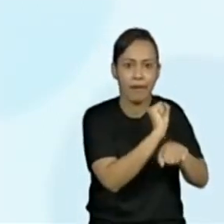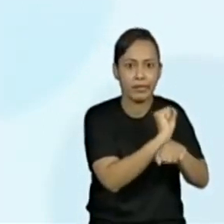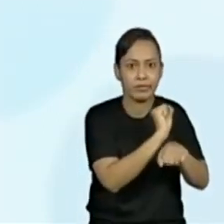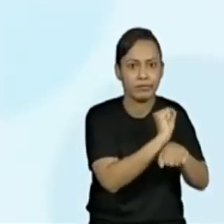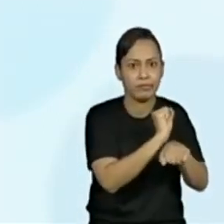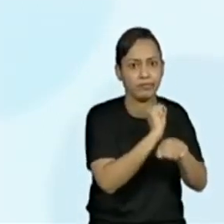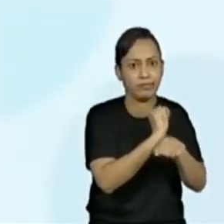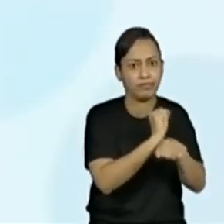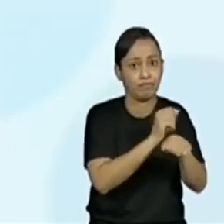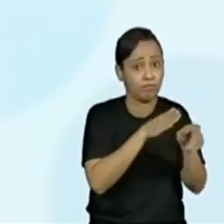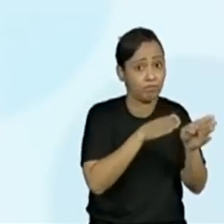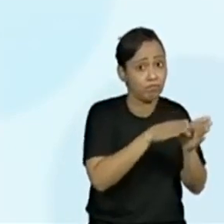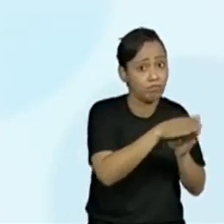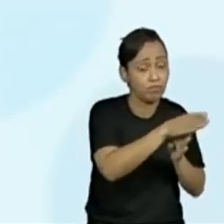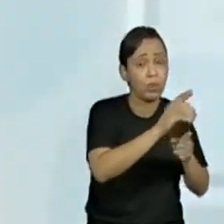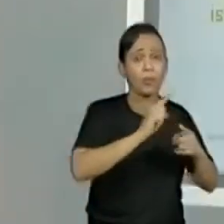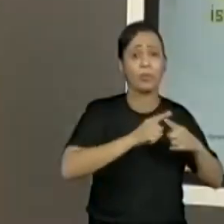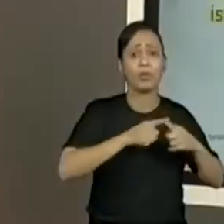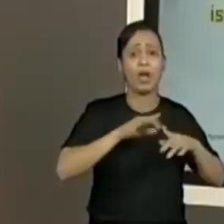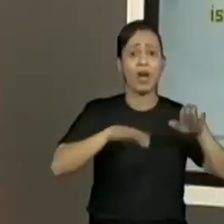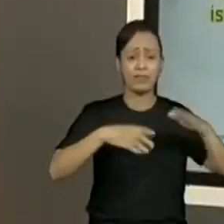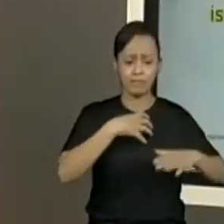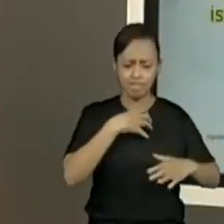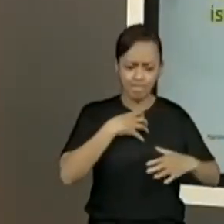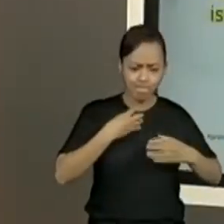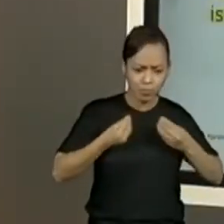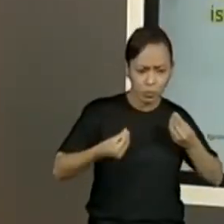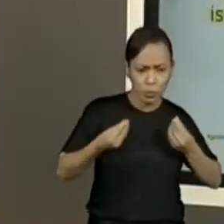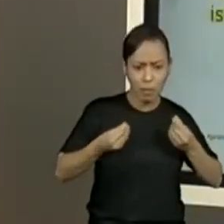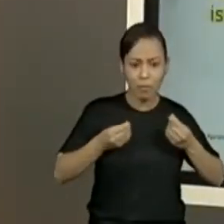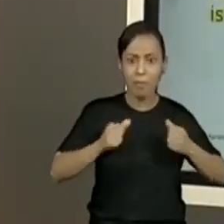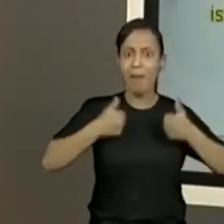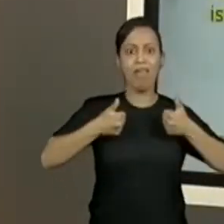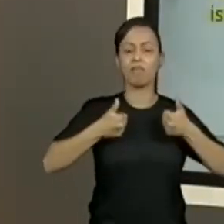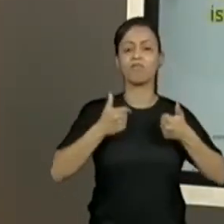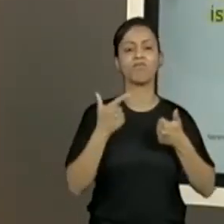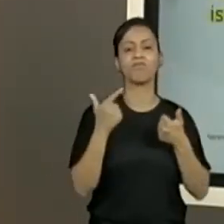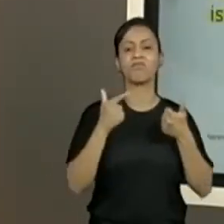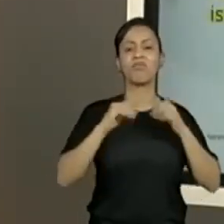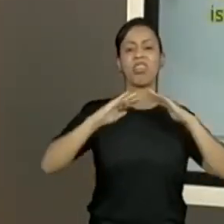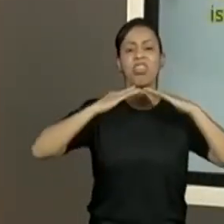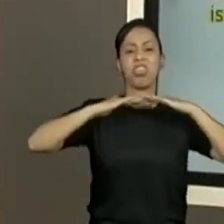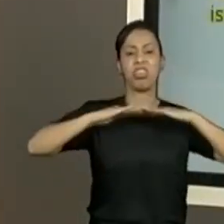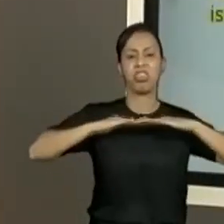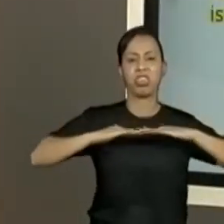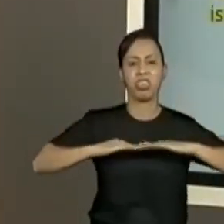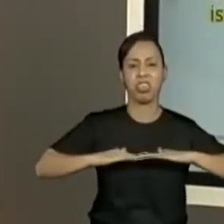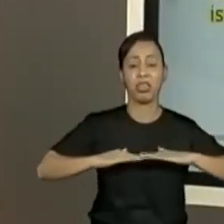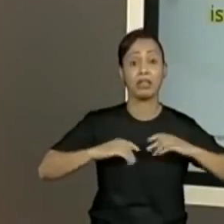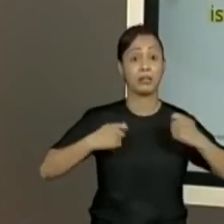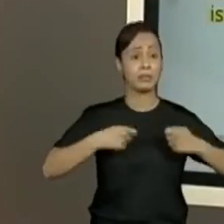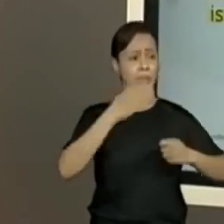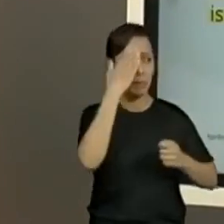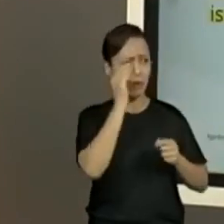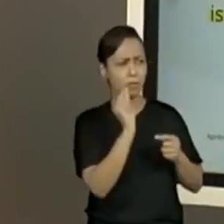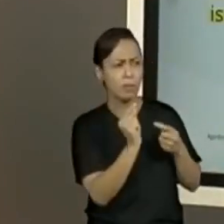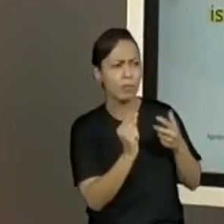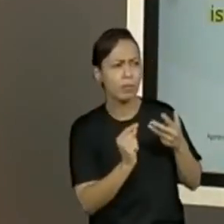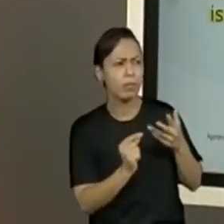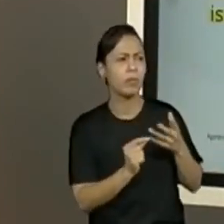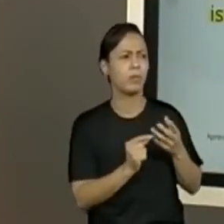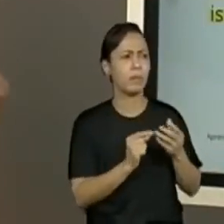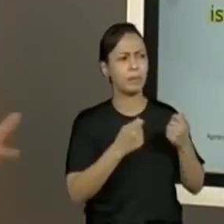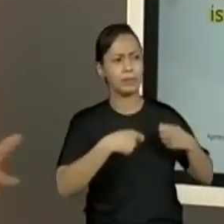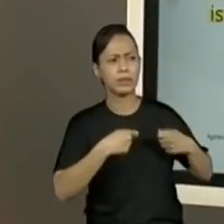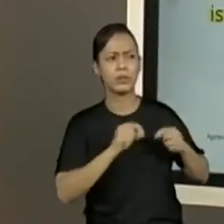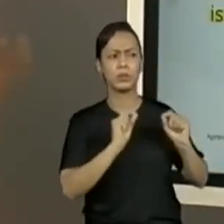movimento de entender a notícia, ela não vai só passar uma informação, às vezes ela vai explicar os detalhes do que está acontecendo naquele momento, o que